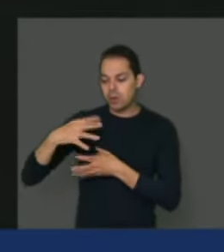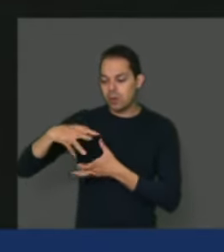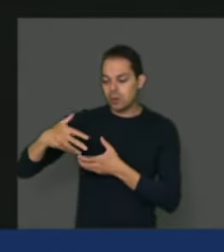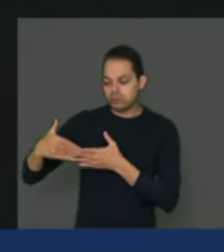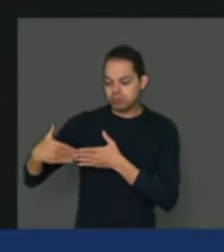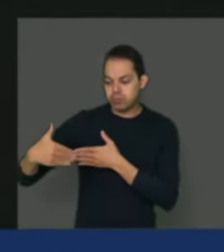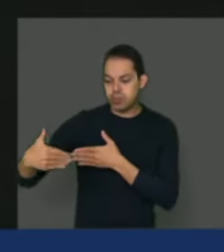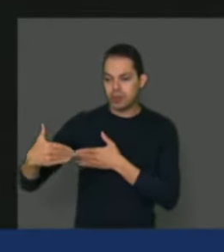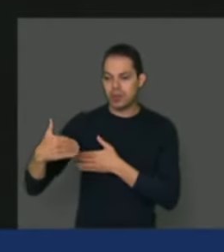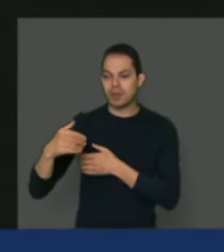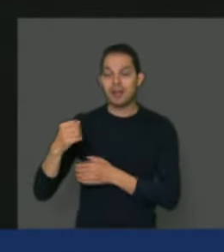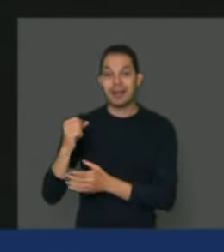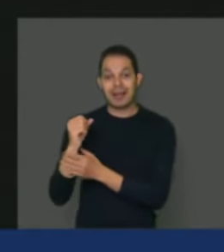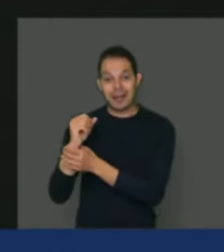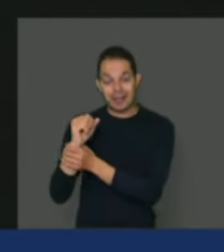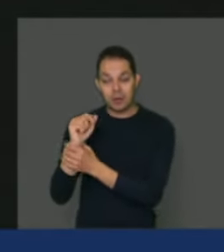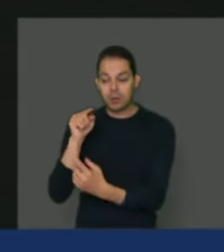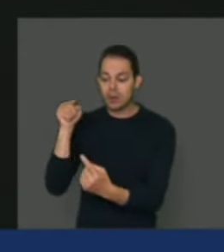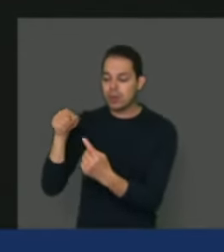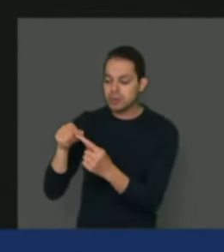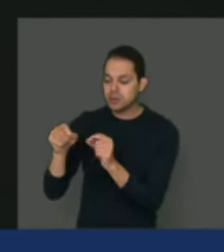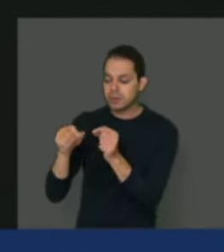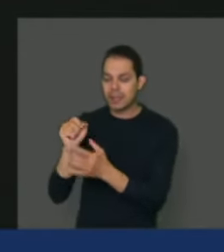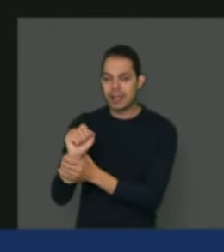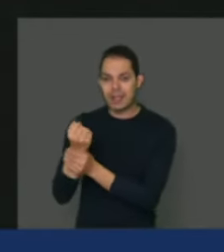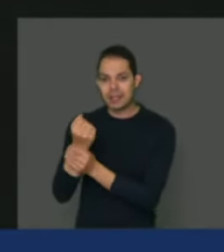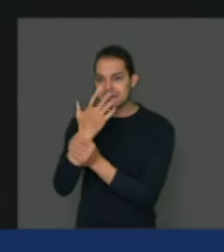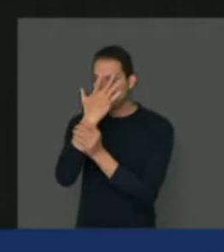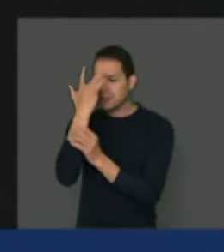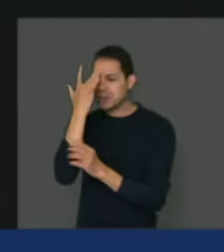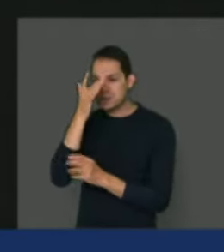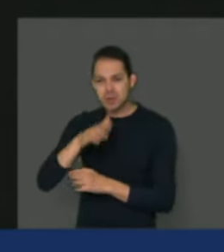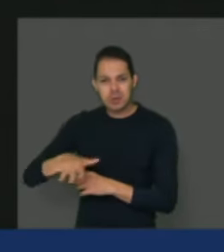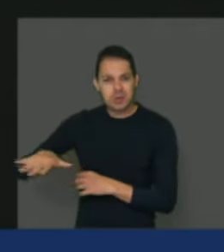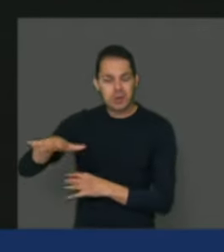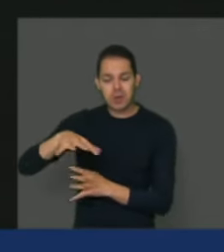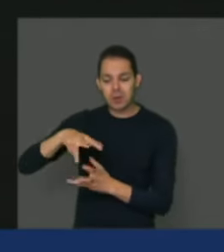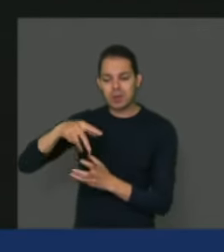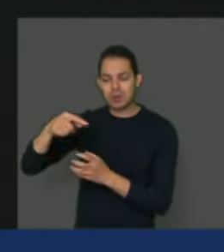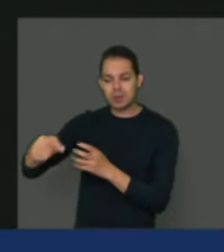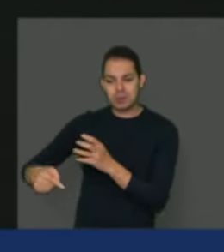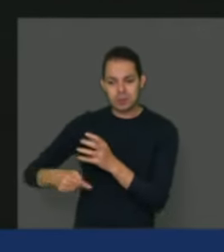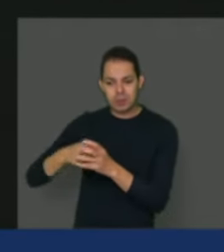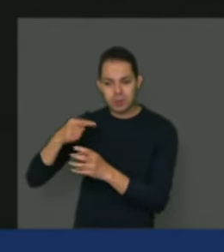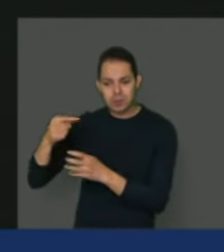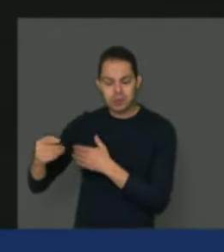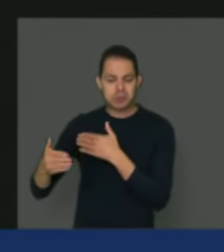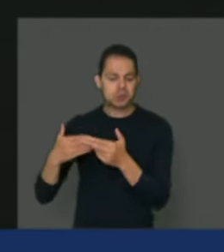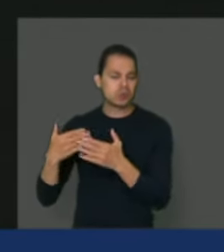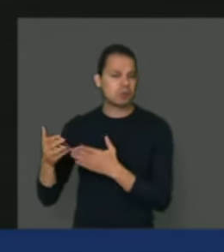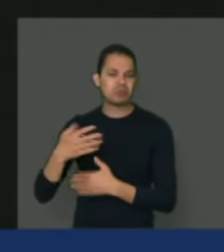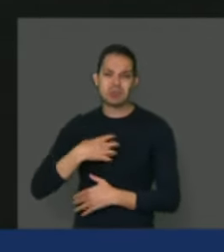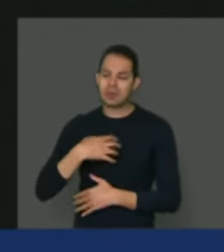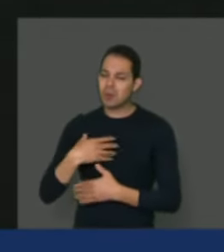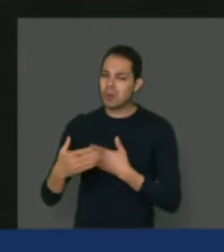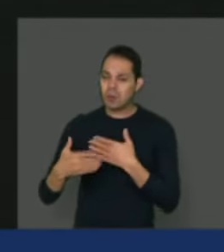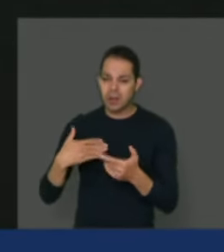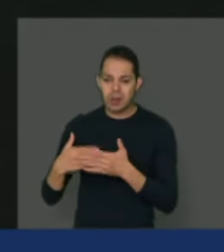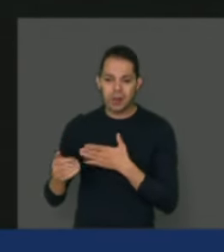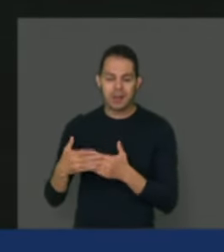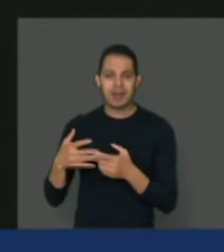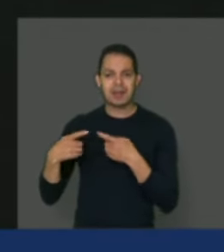garantir que qualquer pessoa, em qualquer parte do mundo, independente de qualquer condição de guerra,